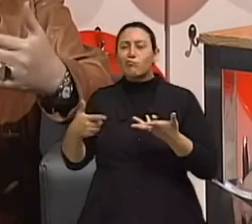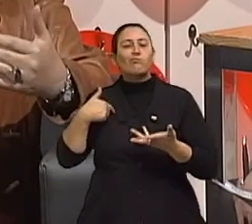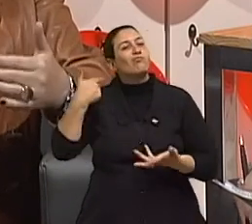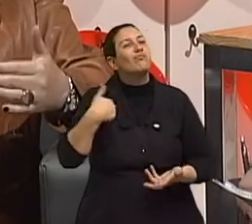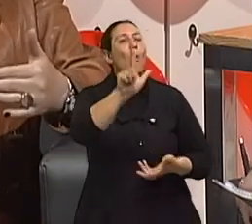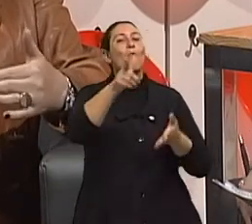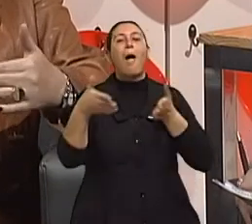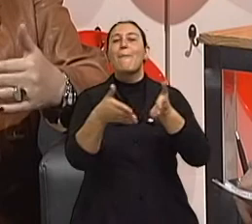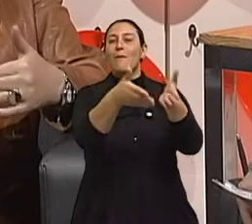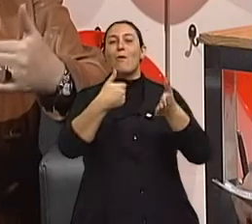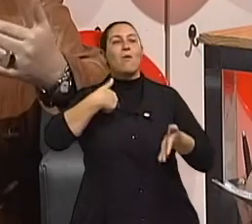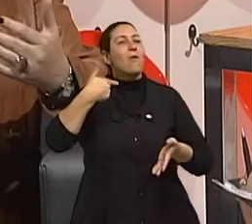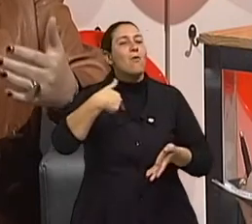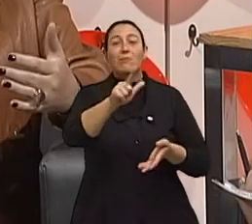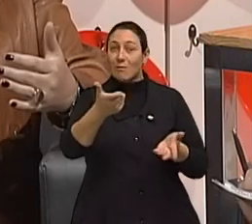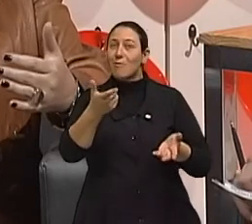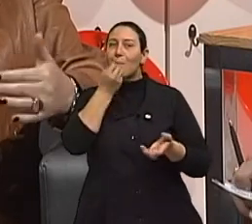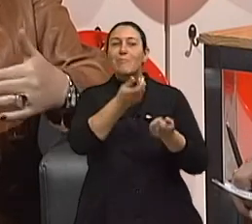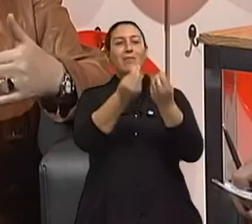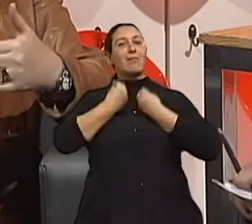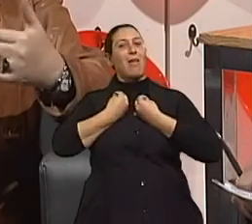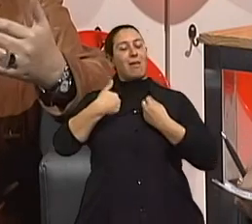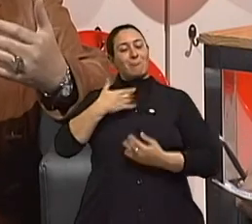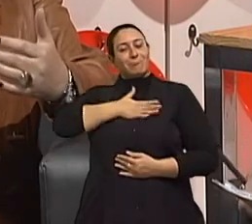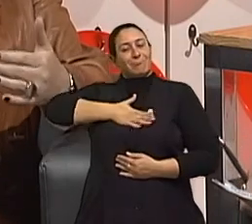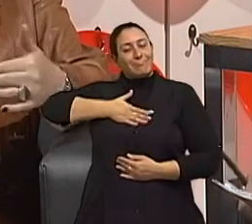e que lhe traga, inclusive, muito bem-estar,